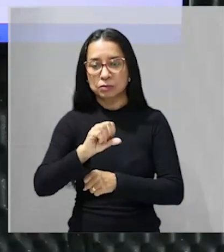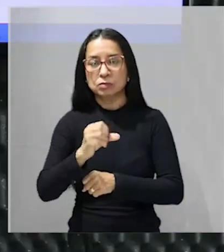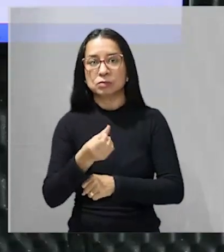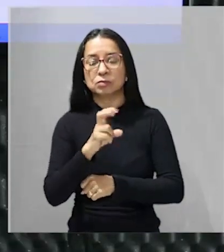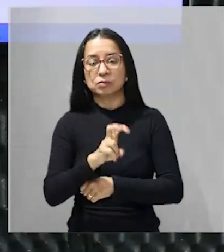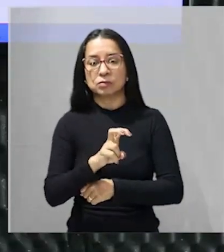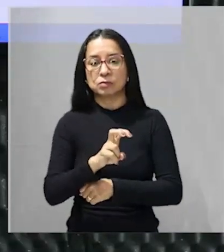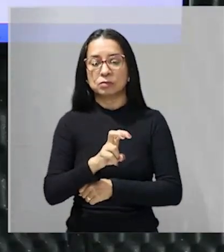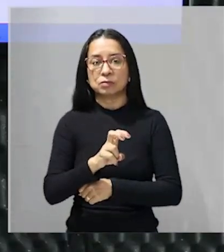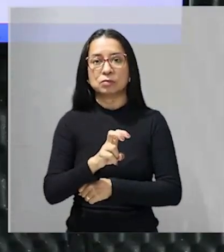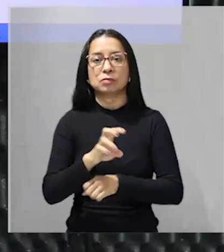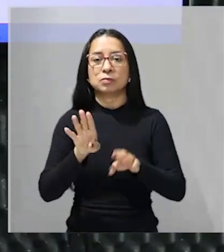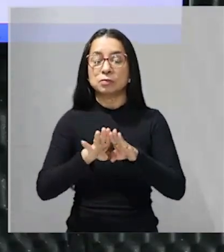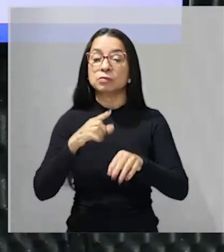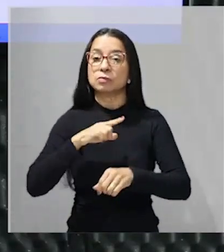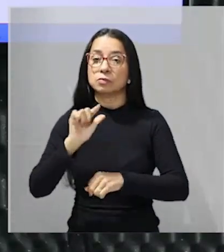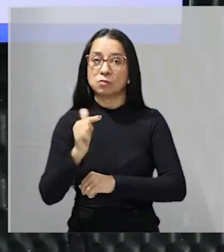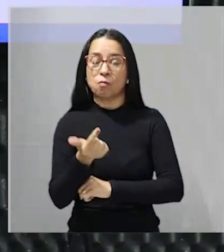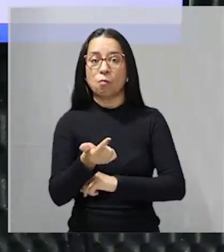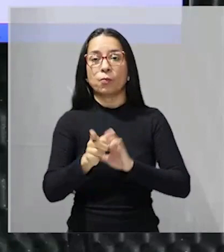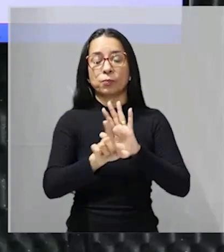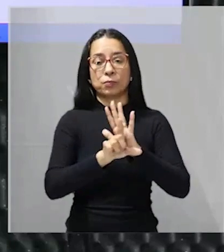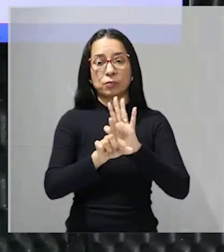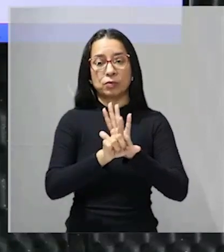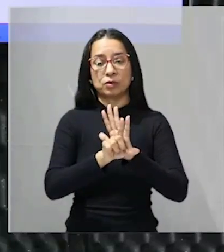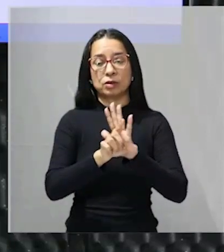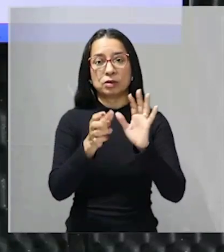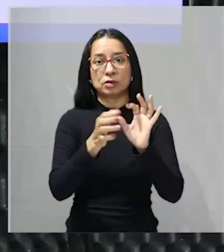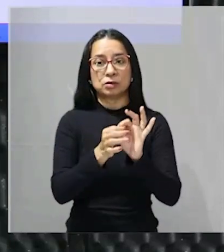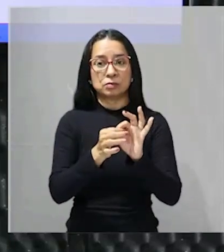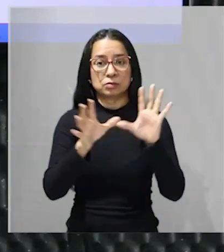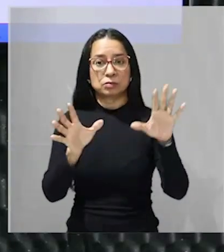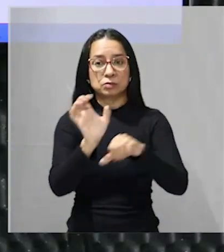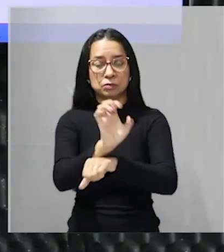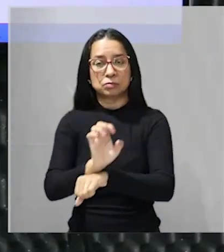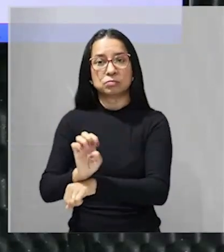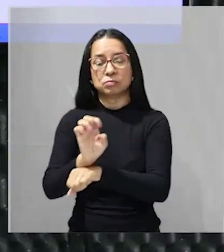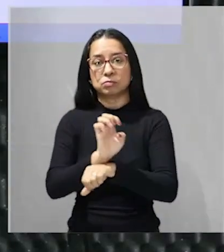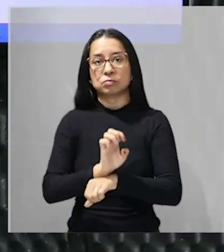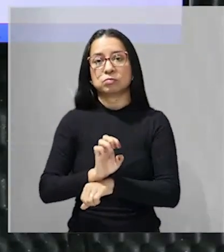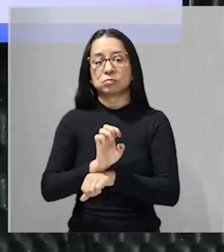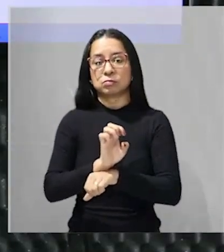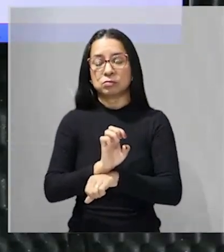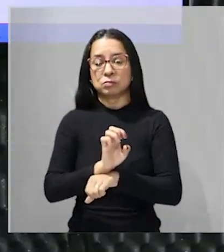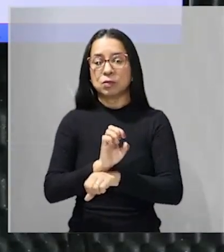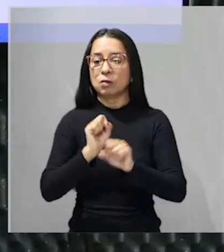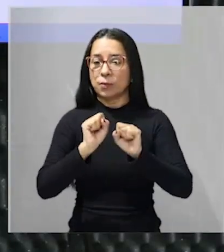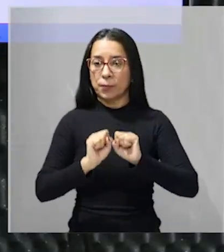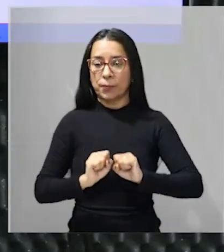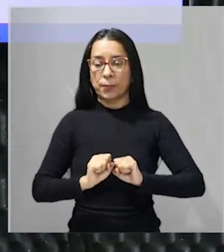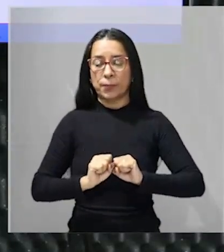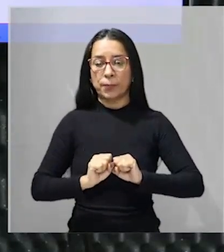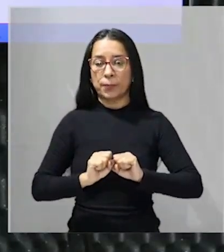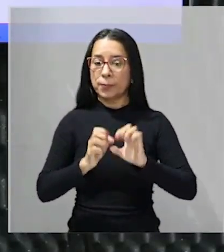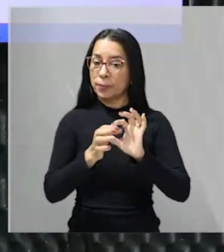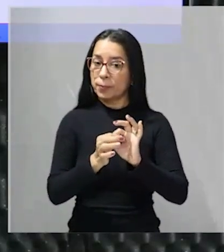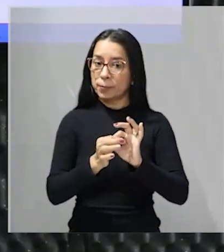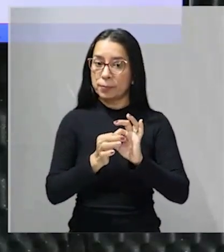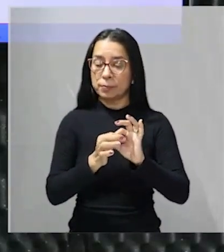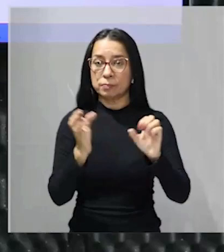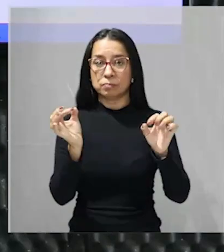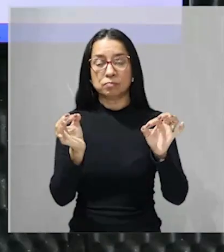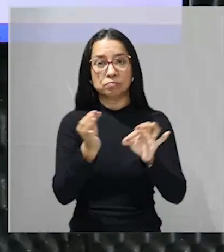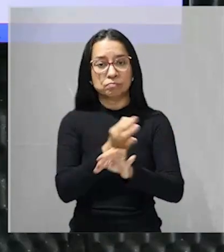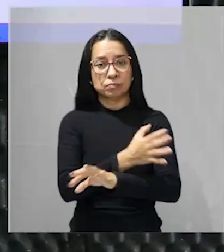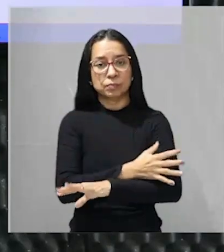abolicionista que deram inclusive autonomia para os Estados para poder abolir a escravidão